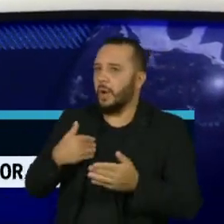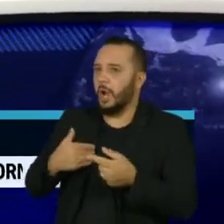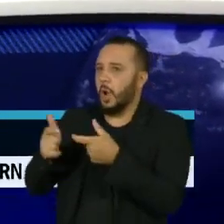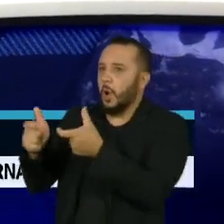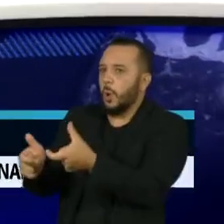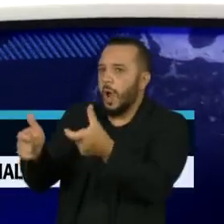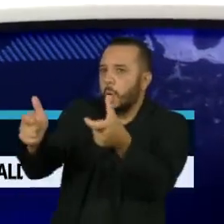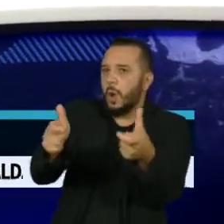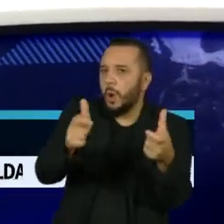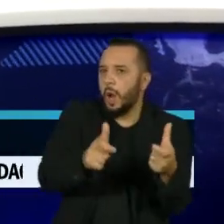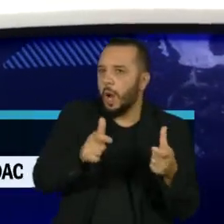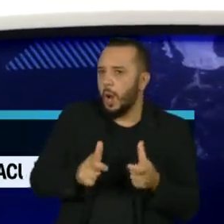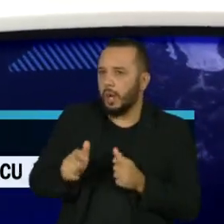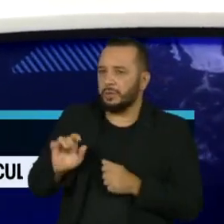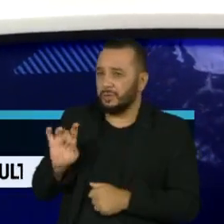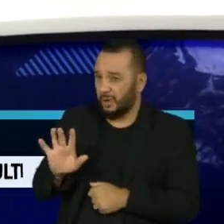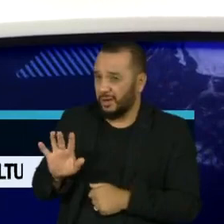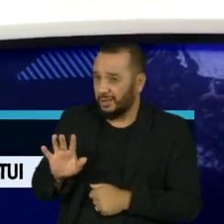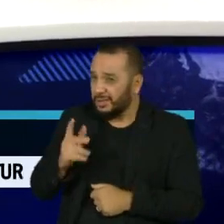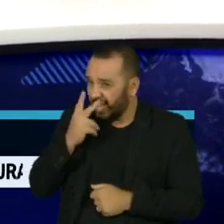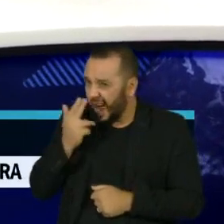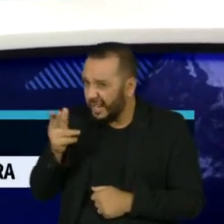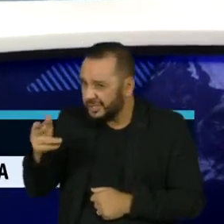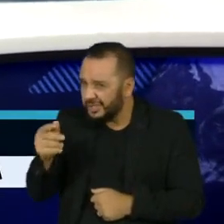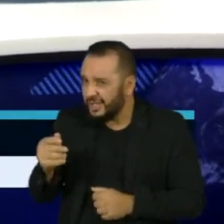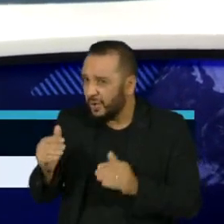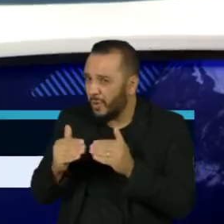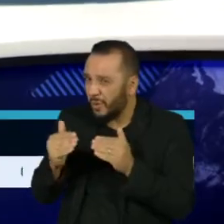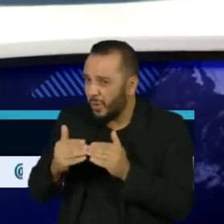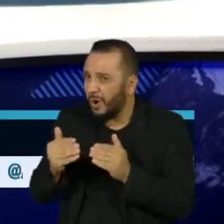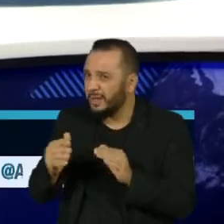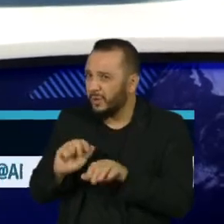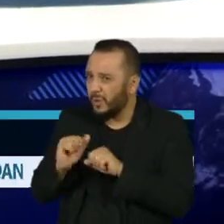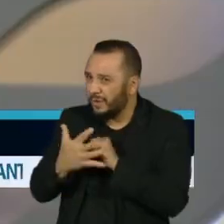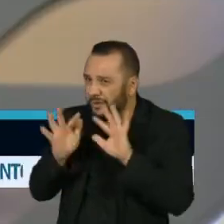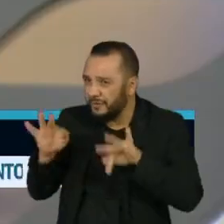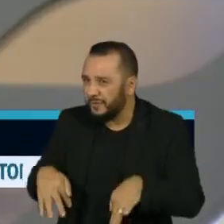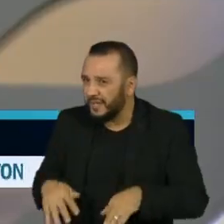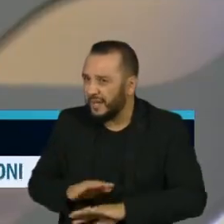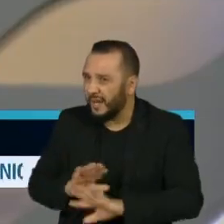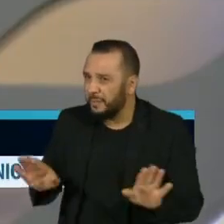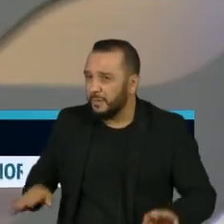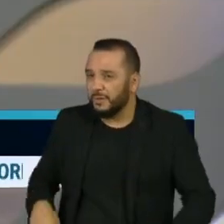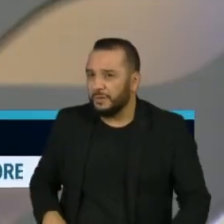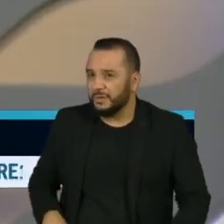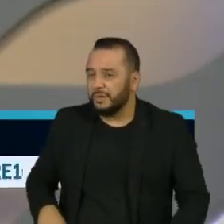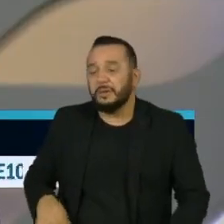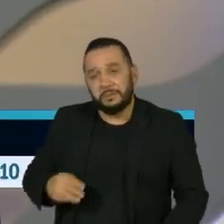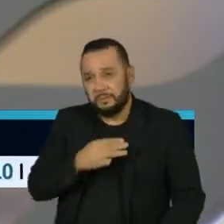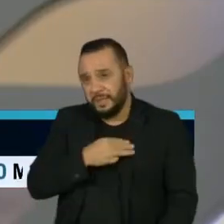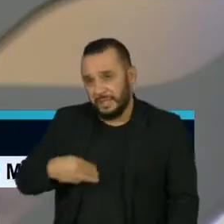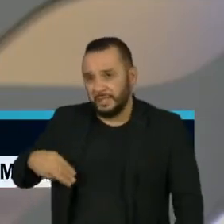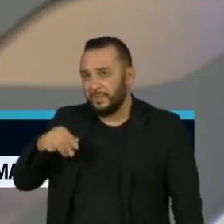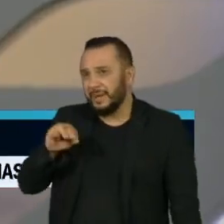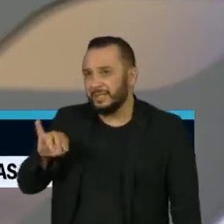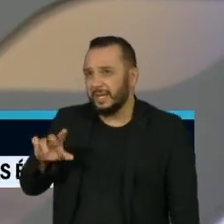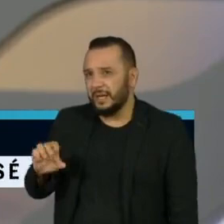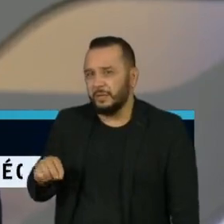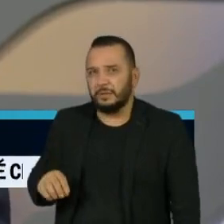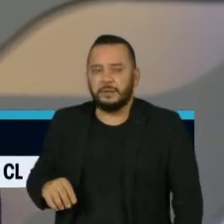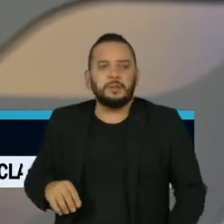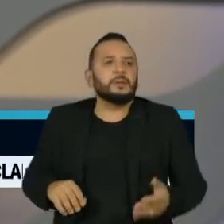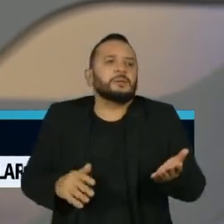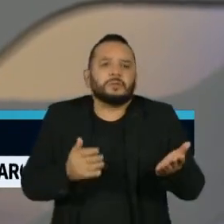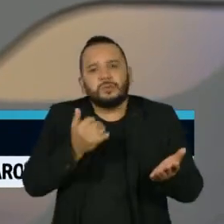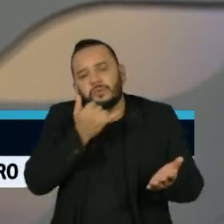da Saúde, Marcelo Queiroga, anda falando por aí em fim da pandemia. O ministro tem que combinar com o vírus,